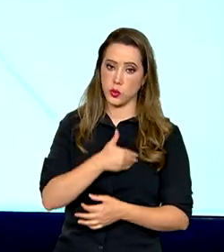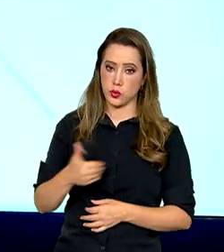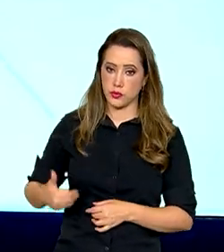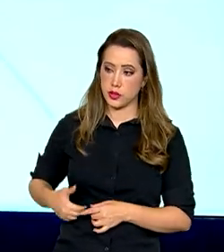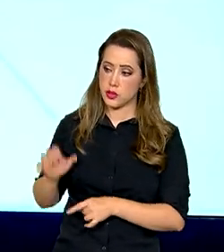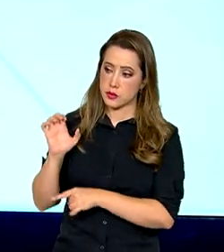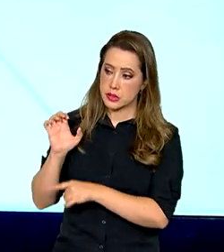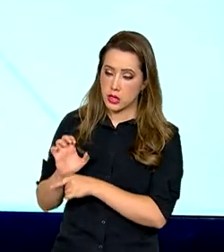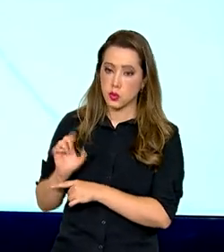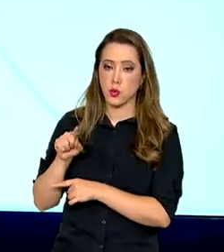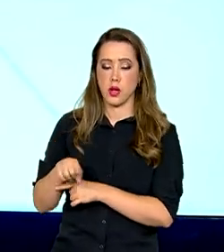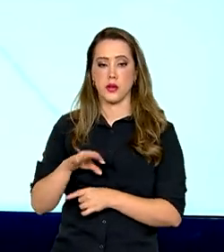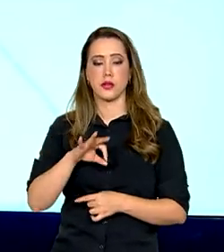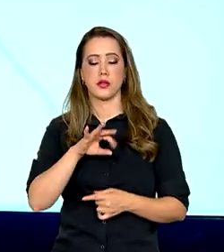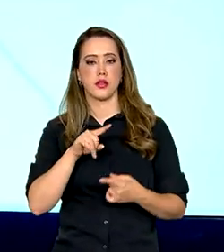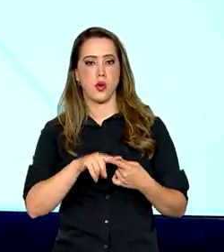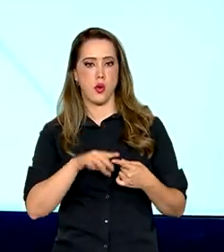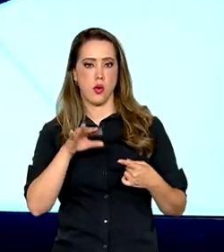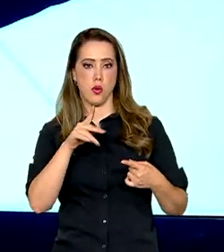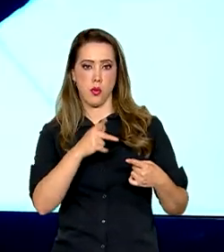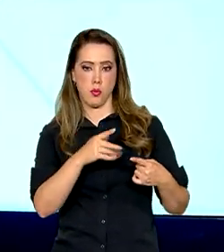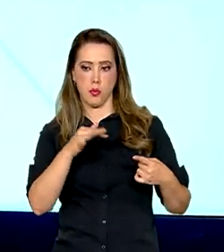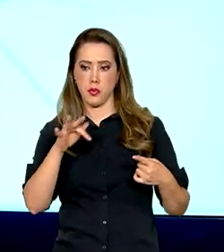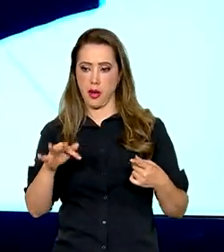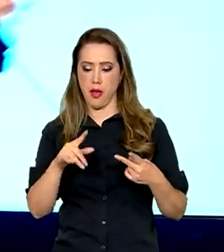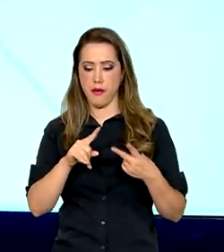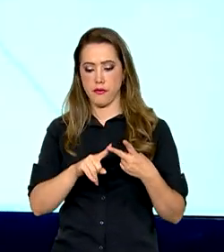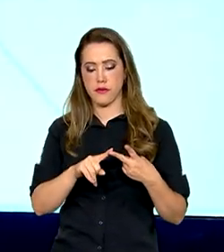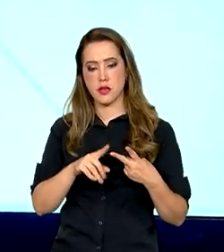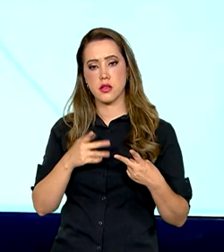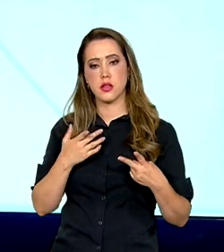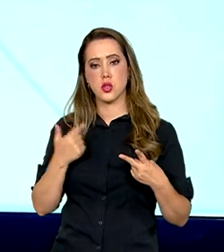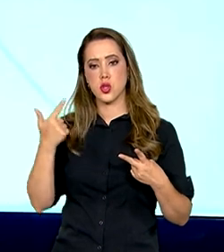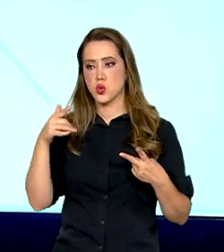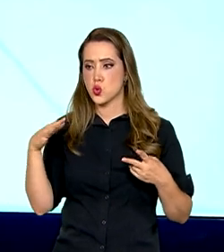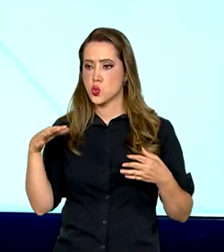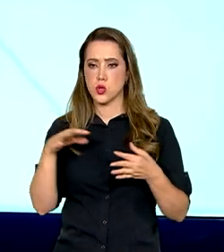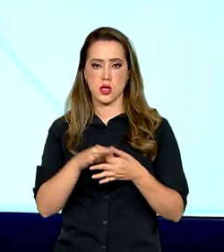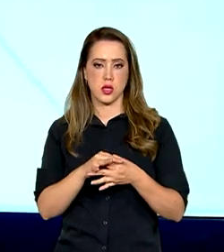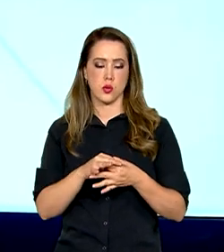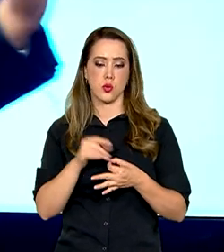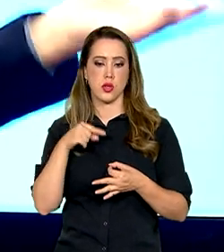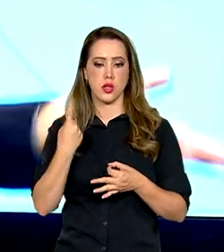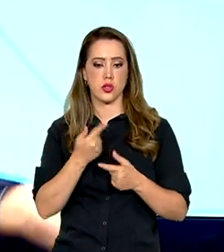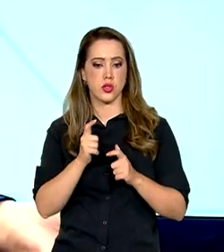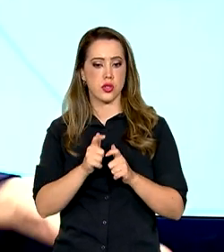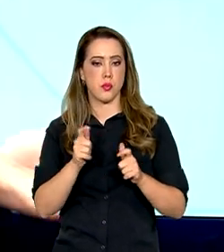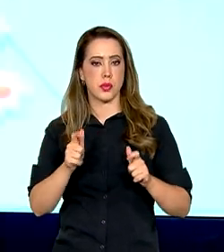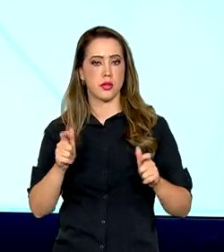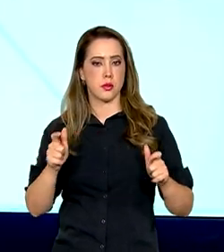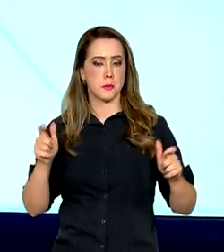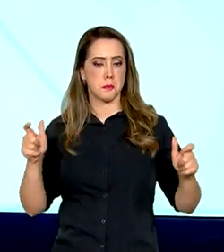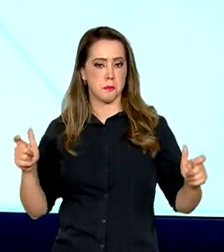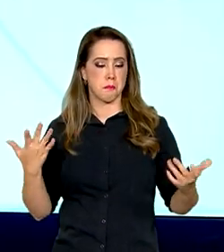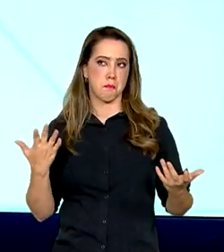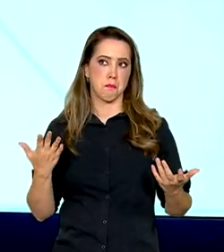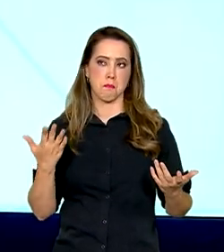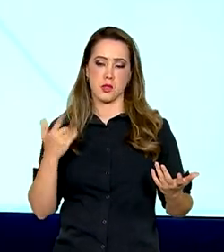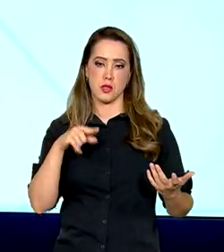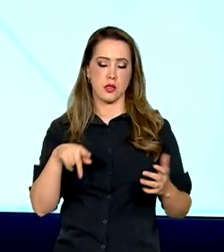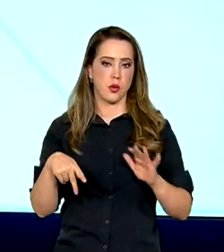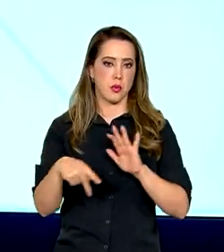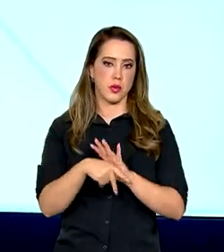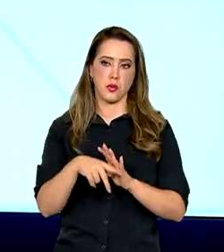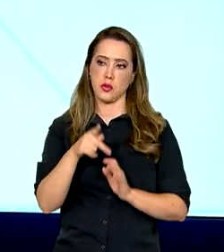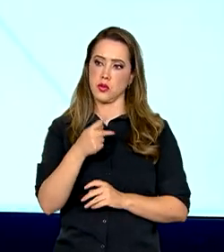da PF, outra ação integrada como esta, e nós estamos ampliando as estruturas. Então no âmbito do